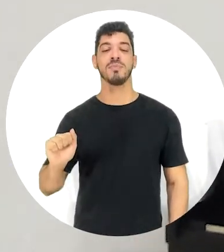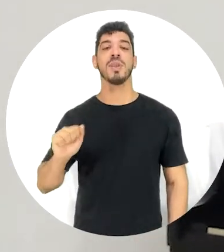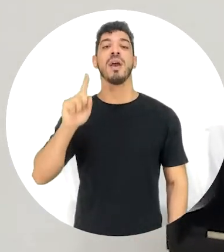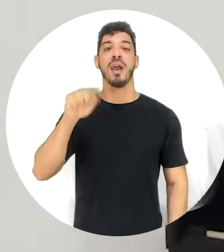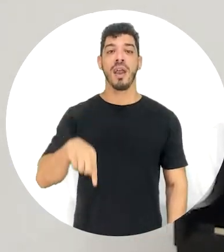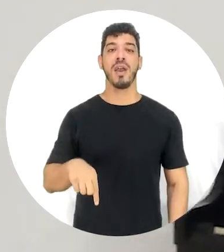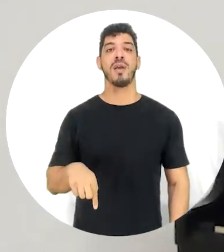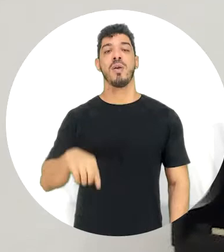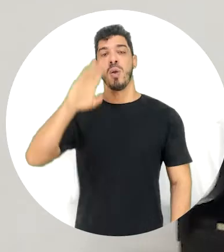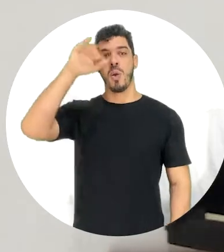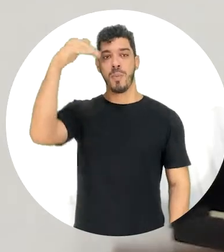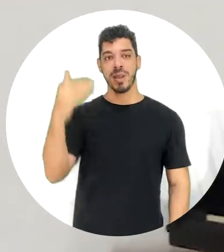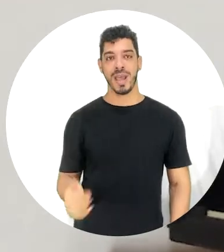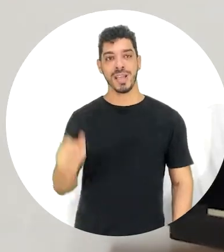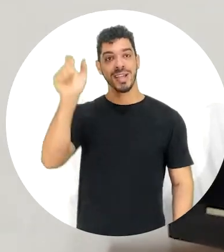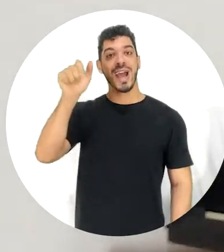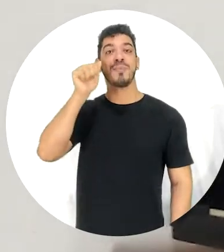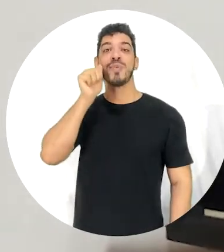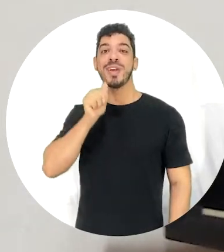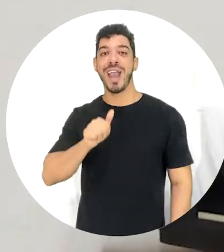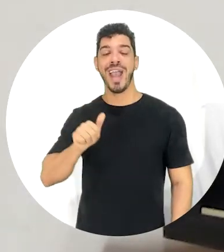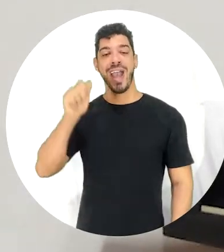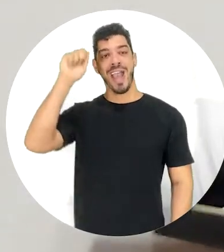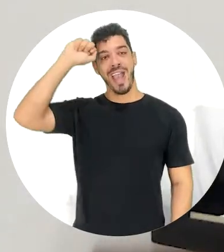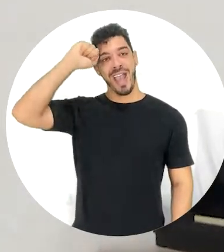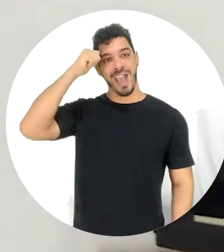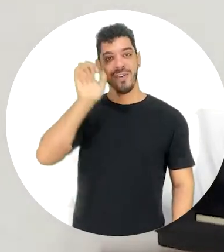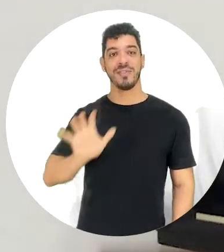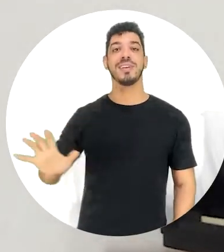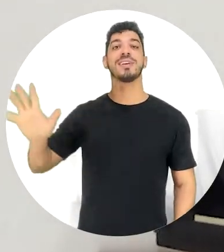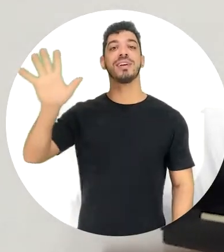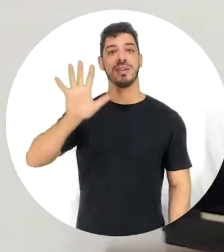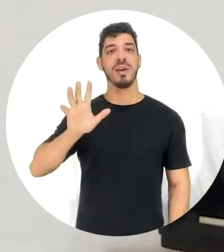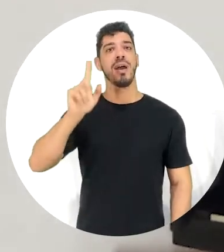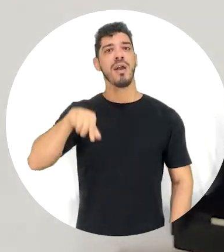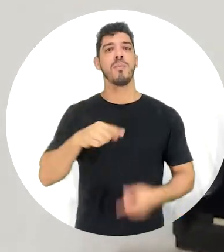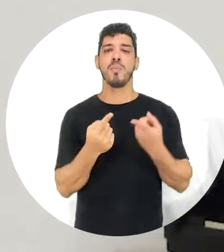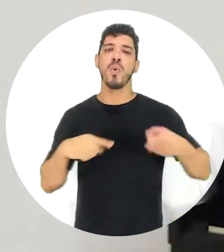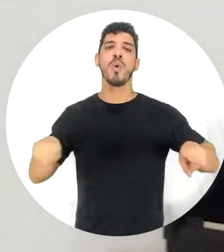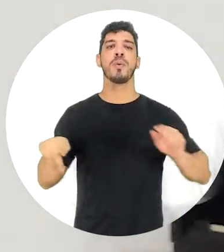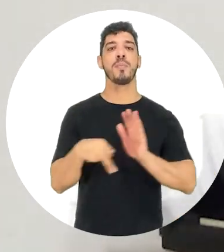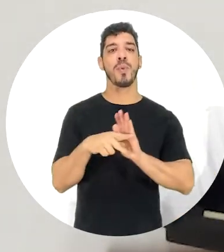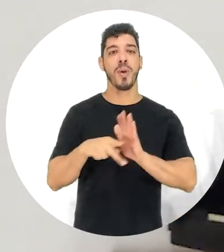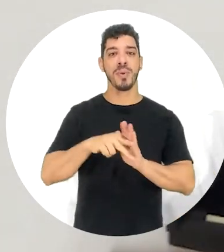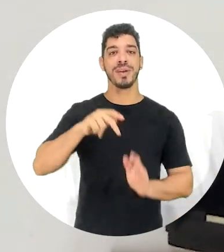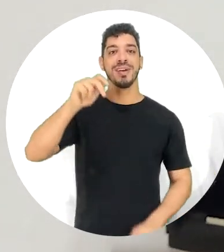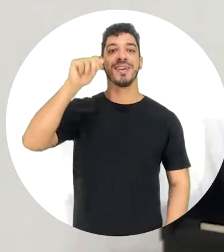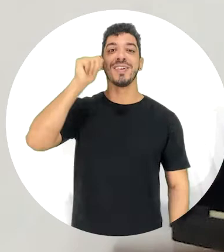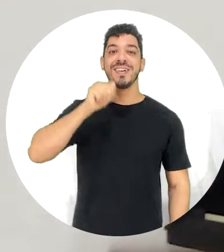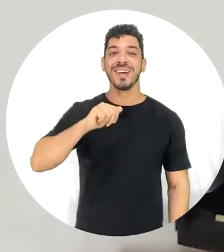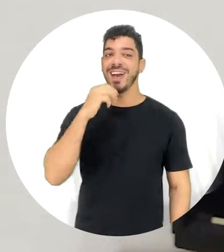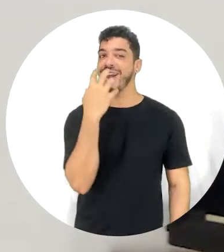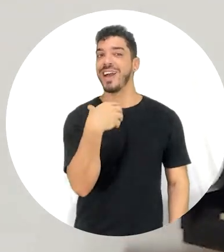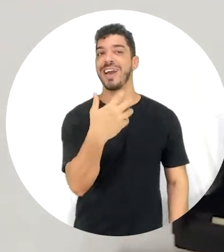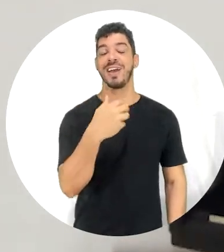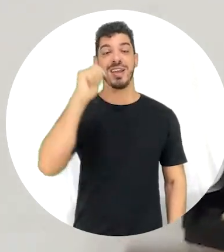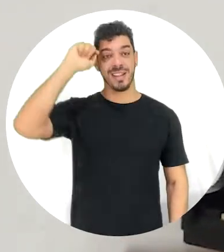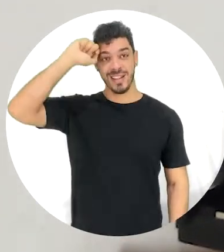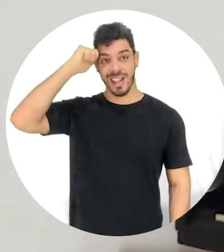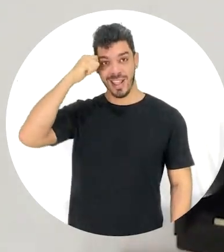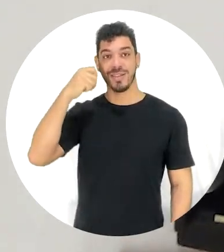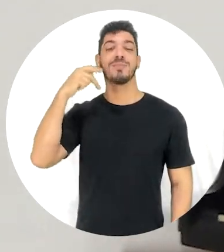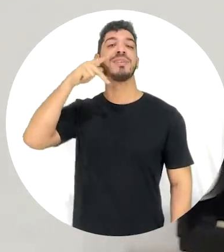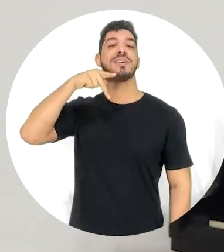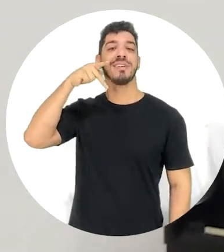Uma playlist com cantoras negras da Paraíba. Duas horas de música de nossa cena. E na